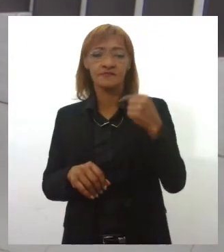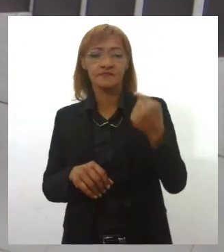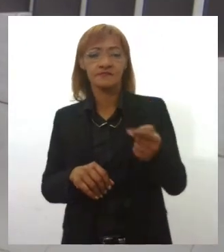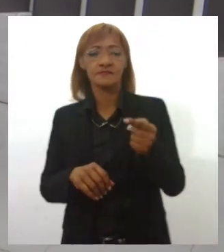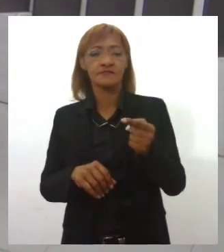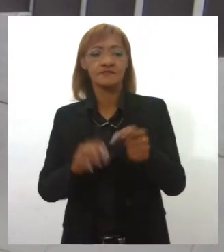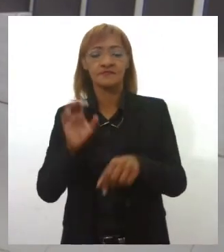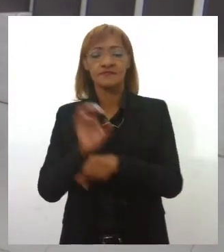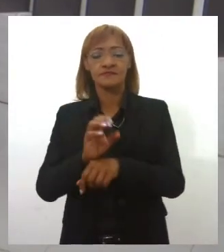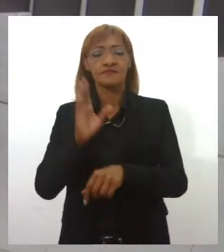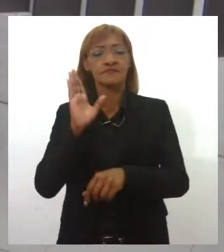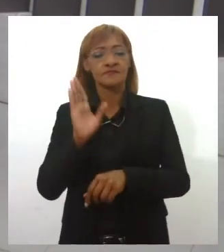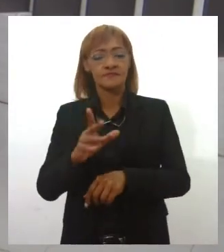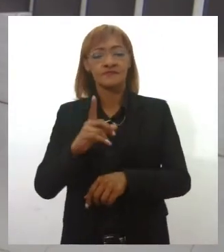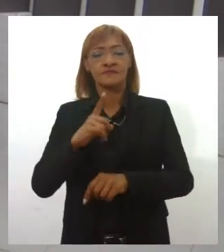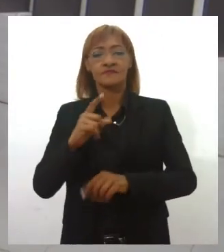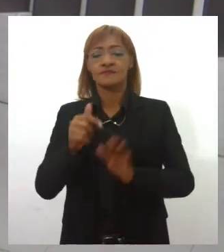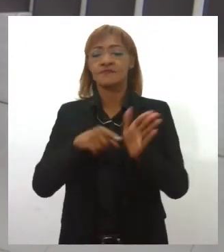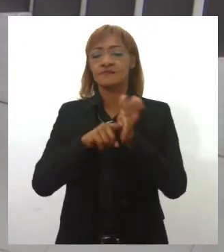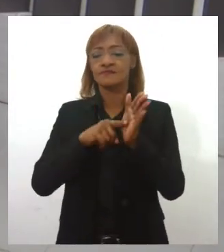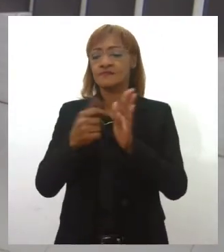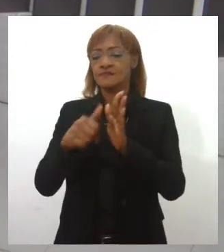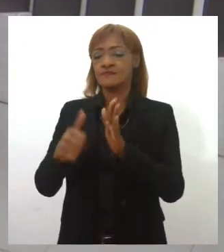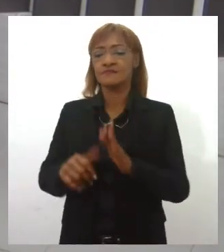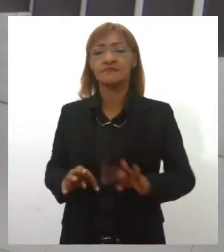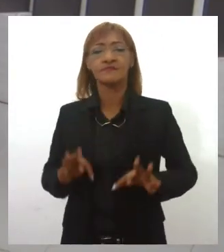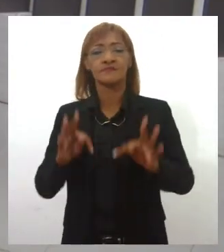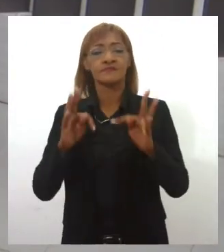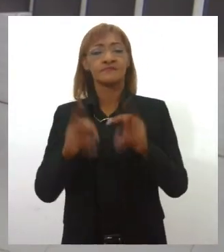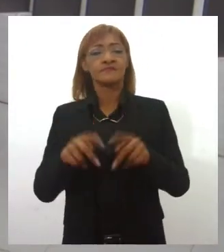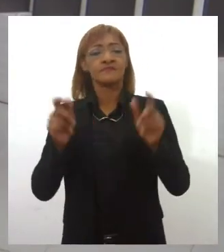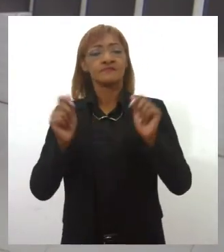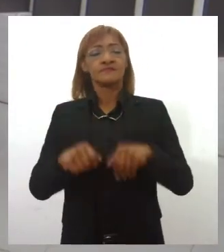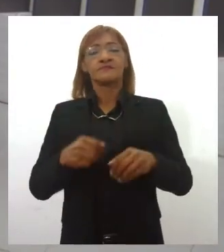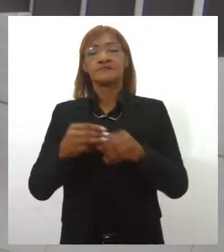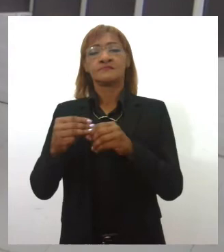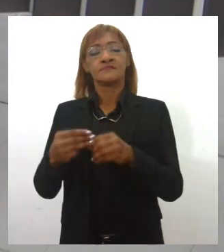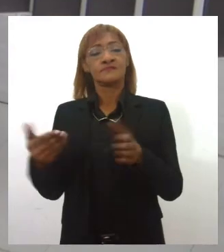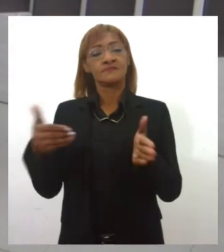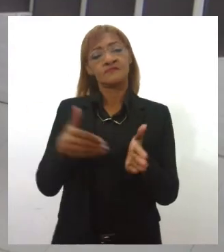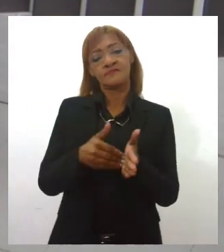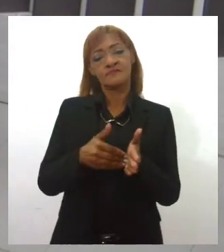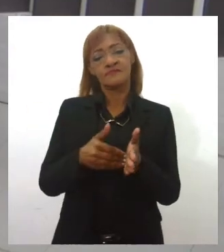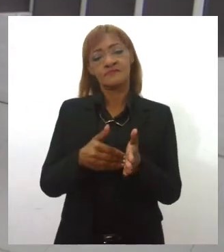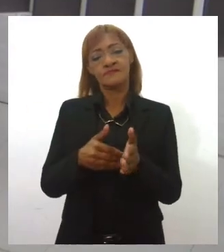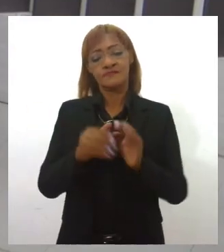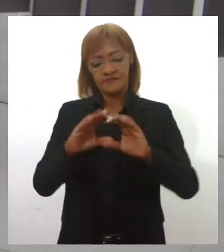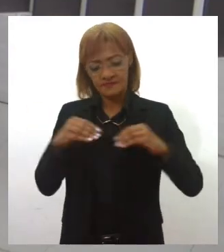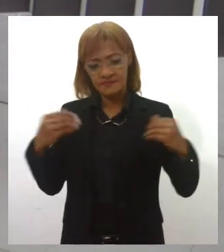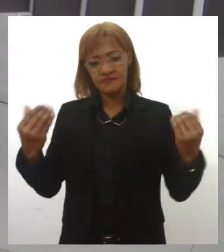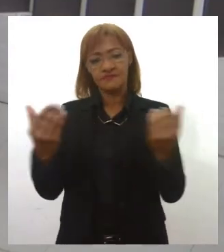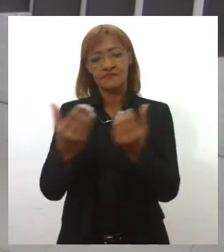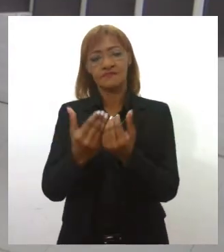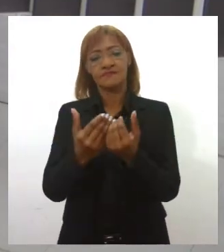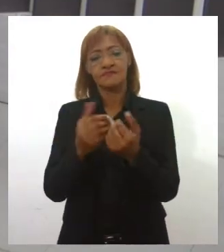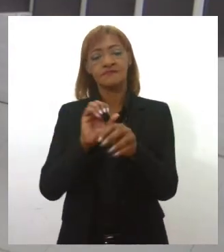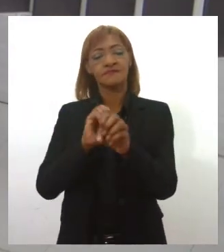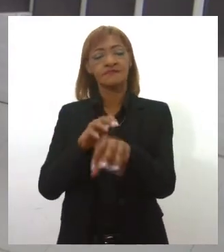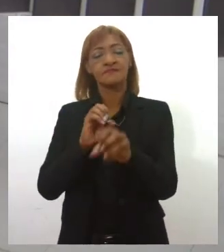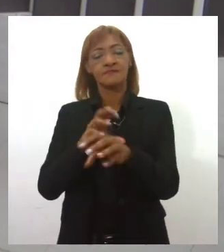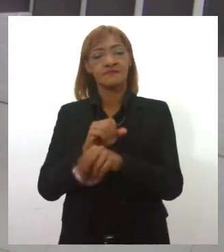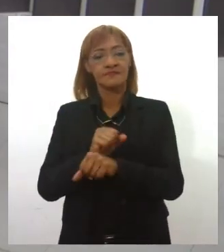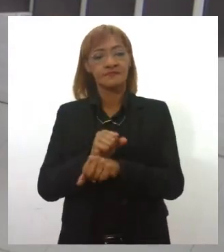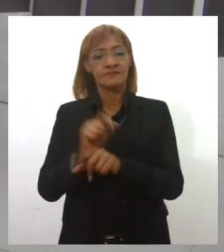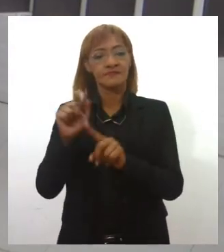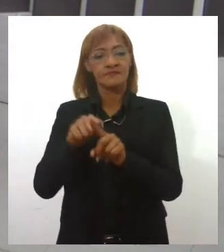estadual, que já é uma análise de todas as contribuições que vão ser dadas para os municípios. E, por último, a nossa grande Conferência Nacional de Educação, que será realizada